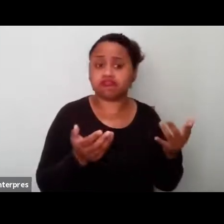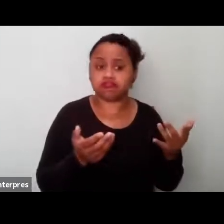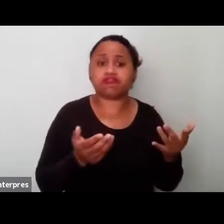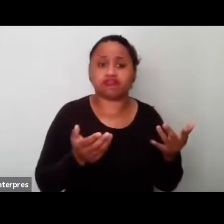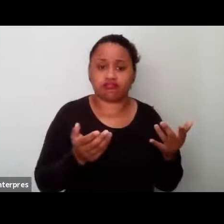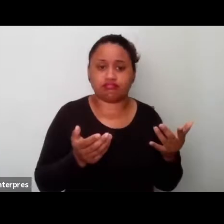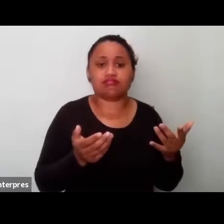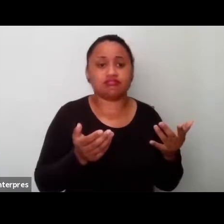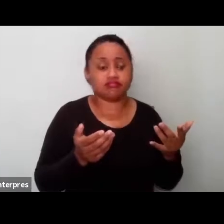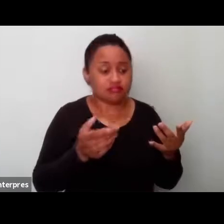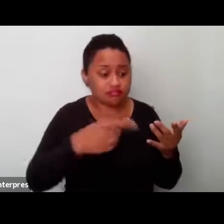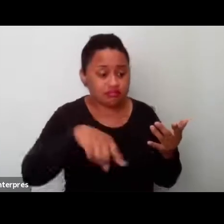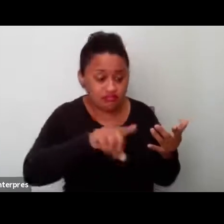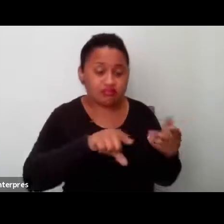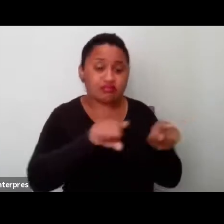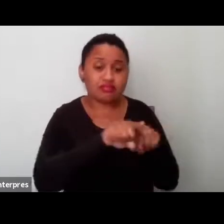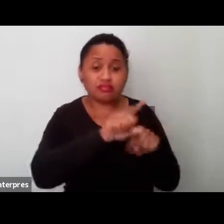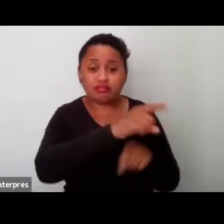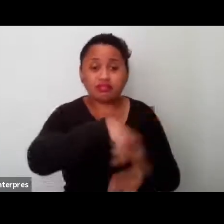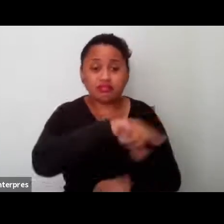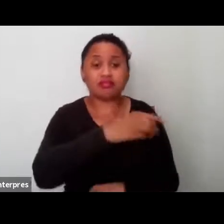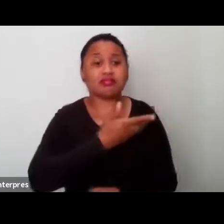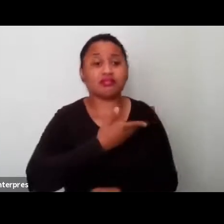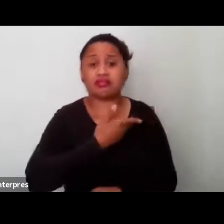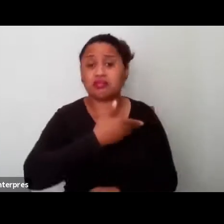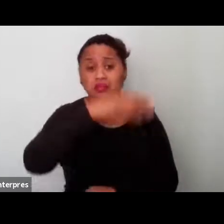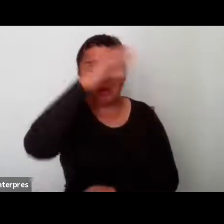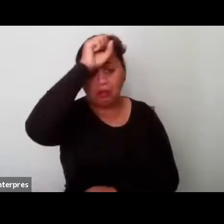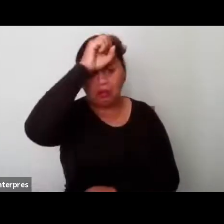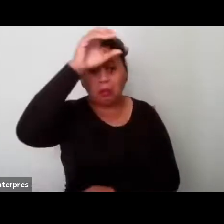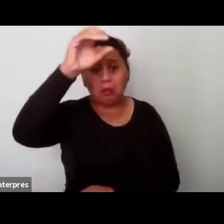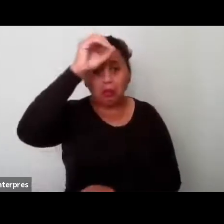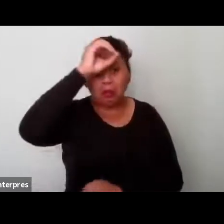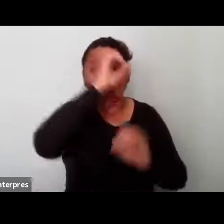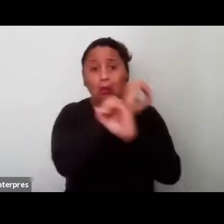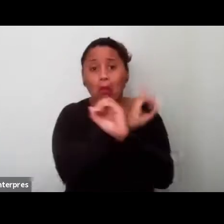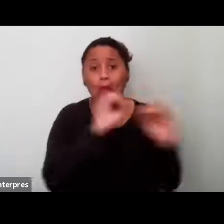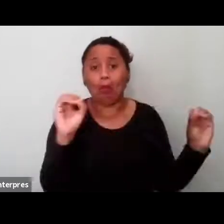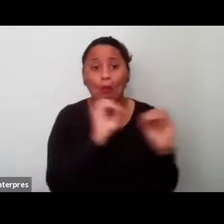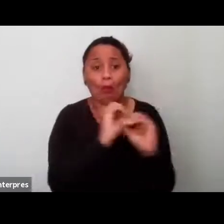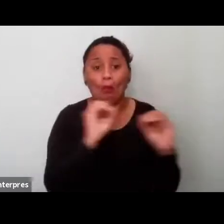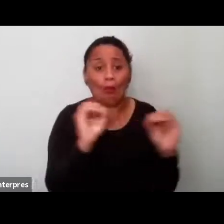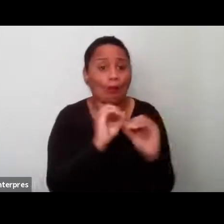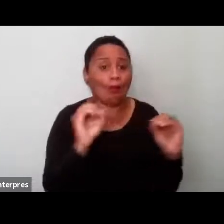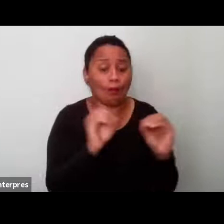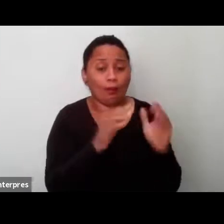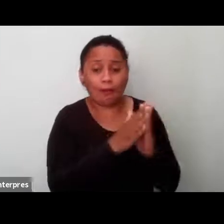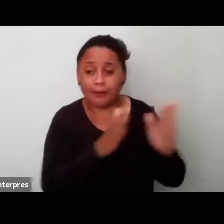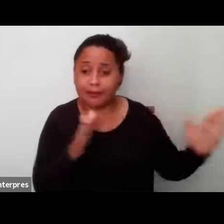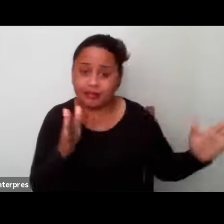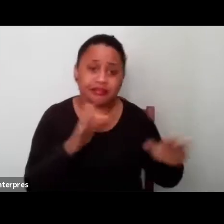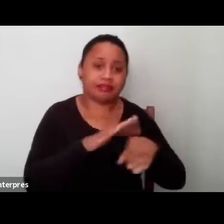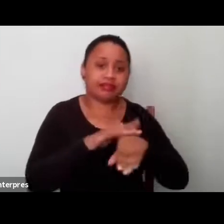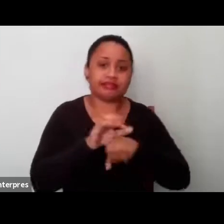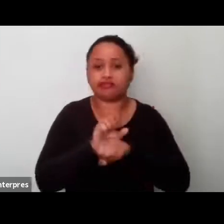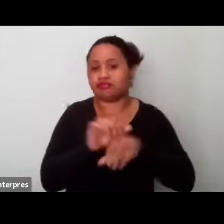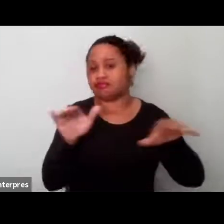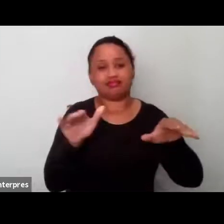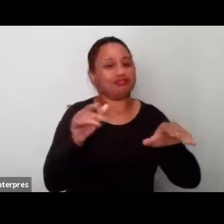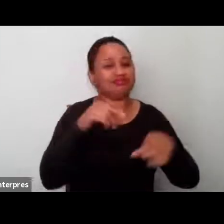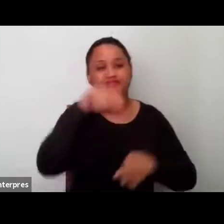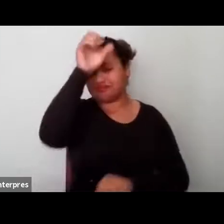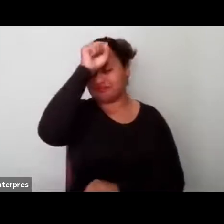ele e os colegas não aprenderam nada nesse período da pandemia, né, eles não aprenderam nada,